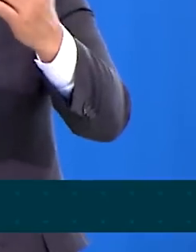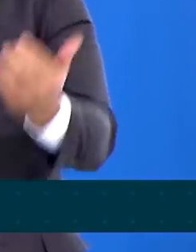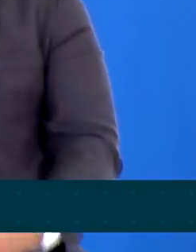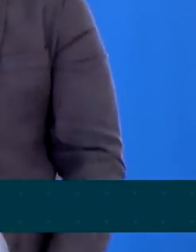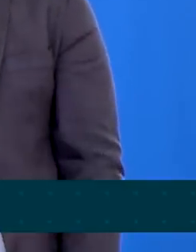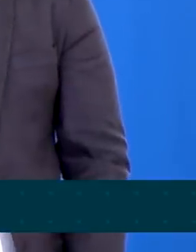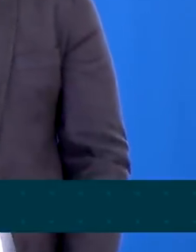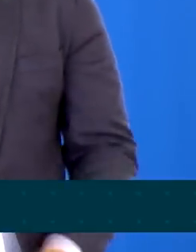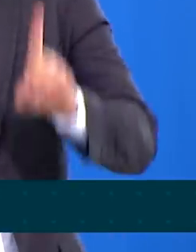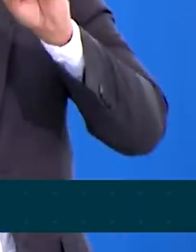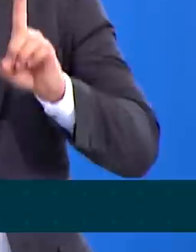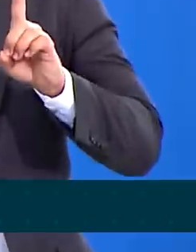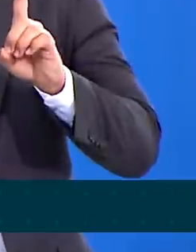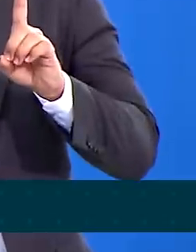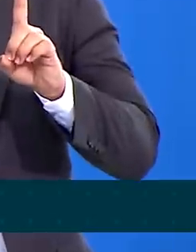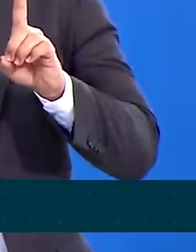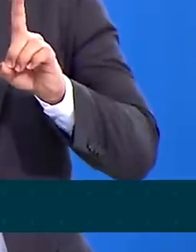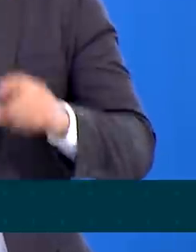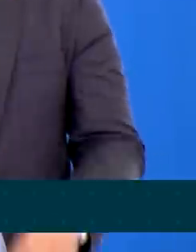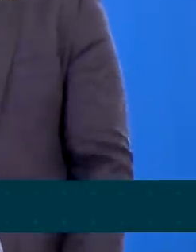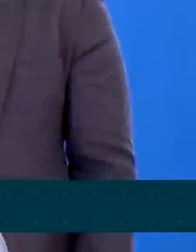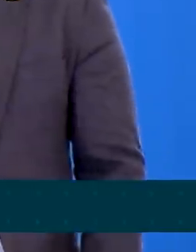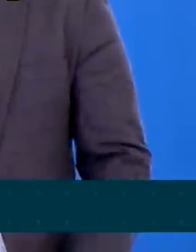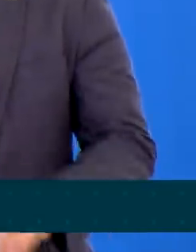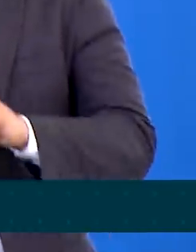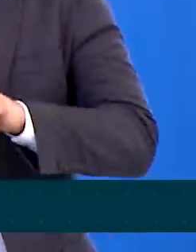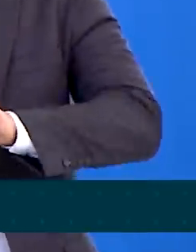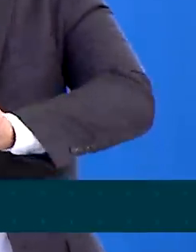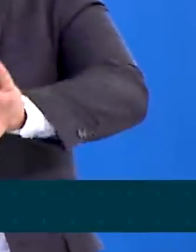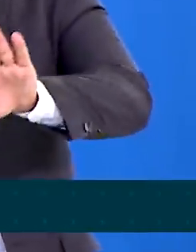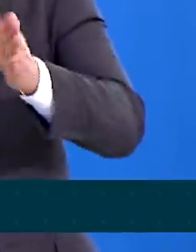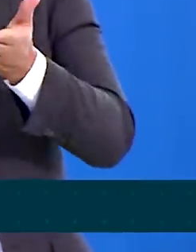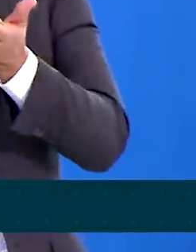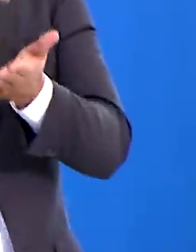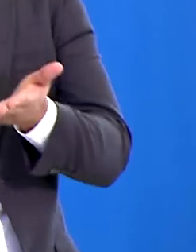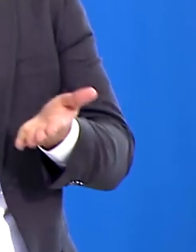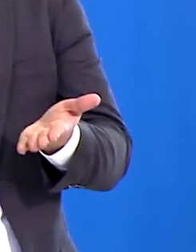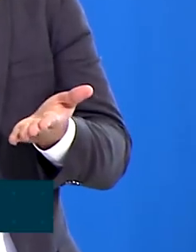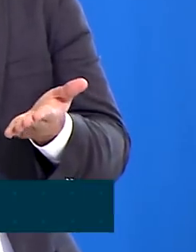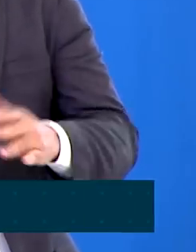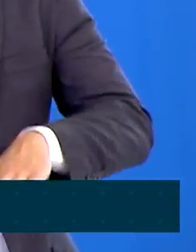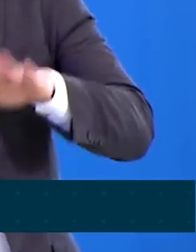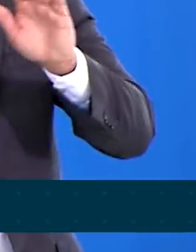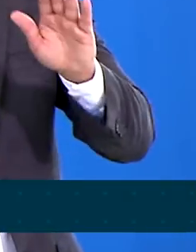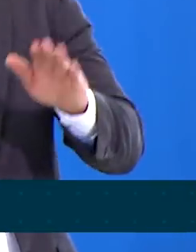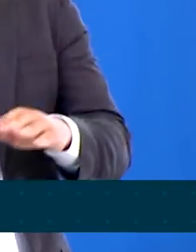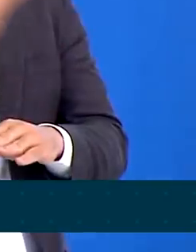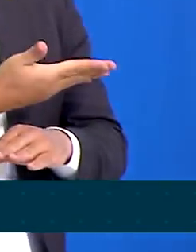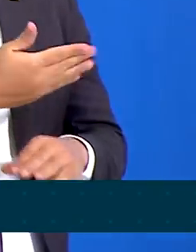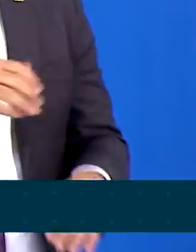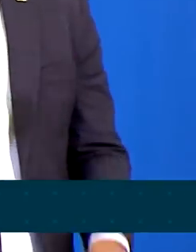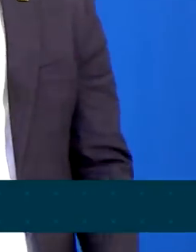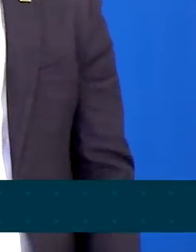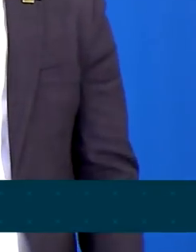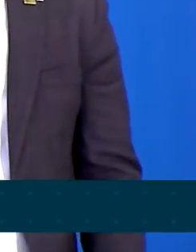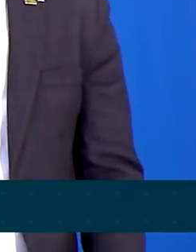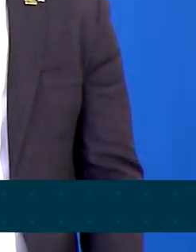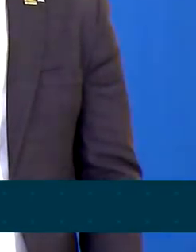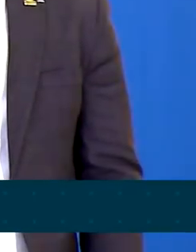pois muitos desses brasileiros não têm sequer cadastro e muitas vezes têm que recorrer ao agiota,